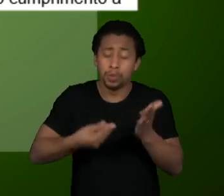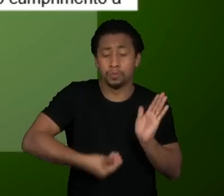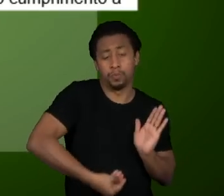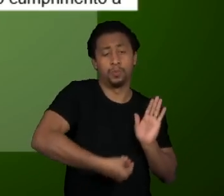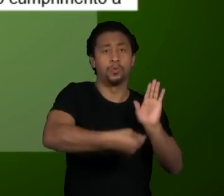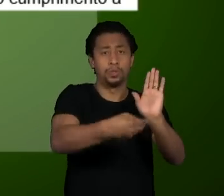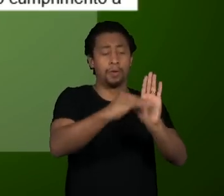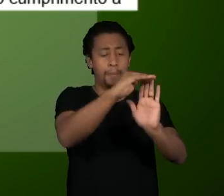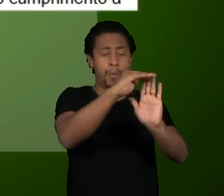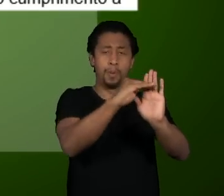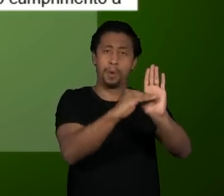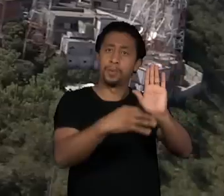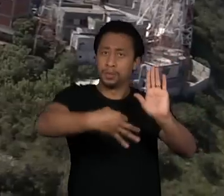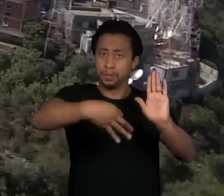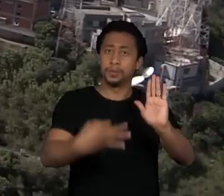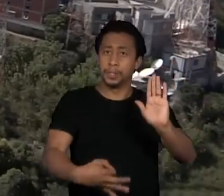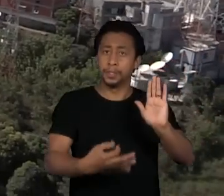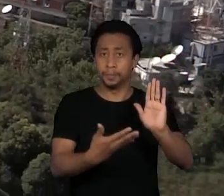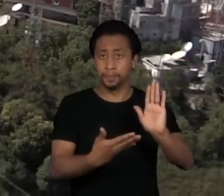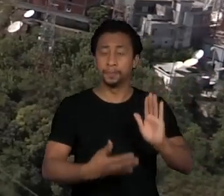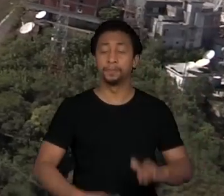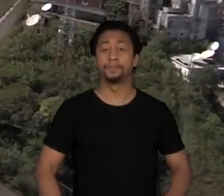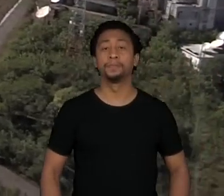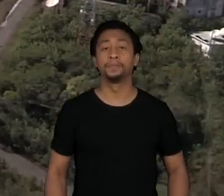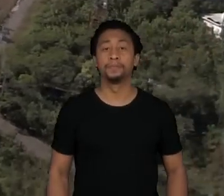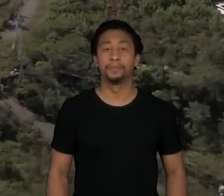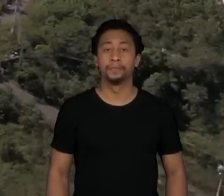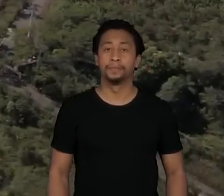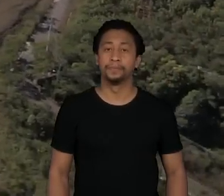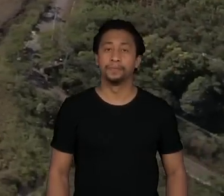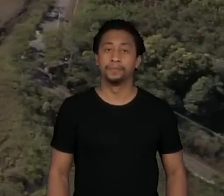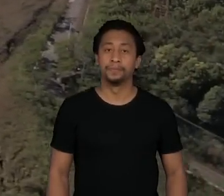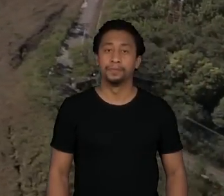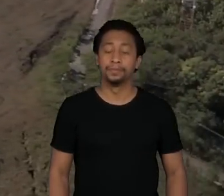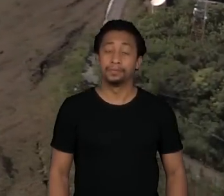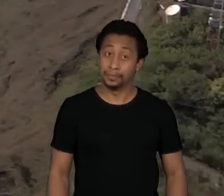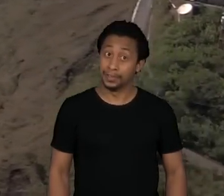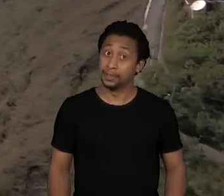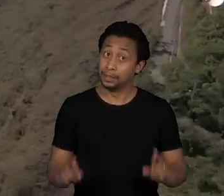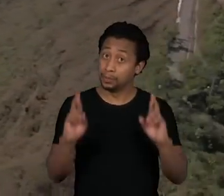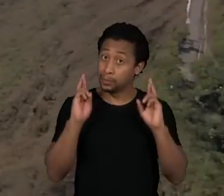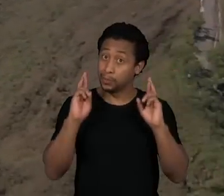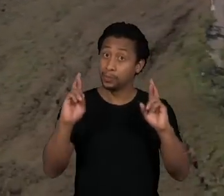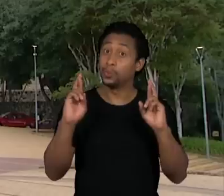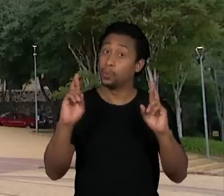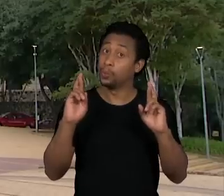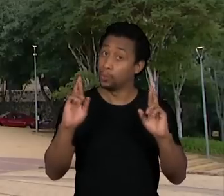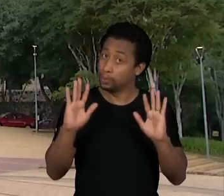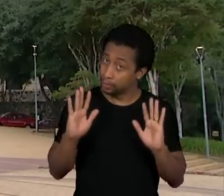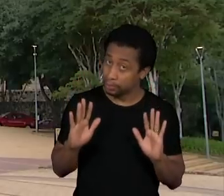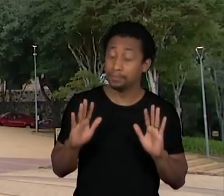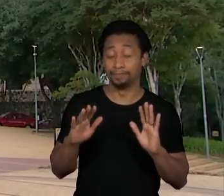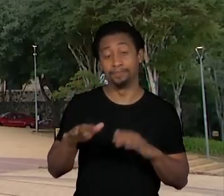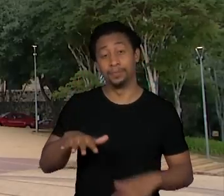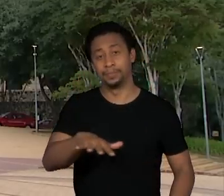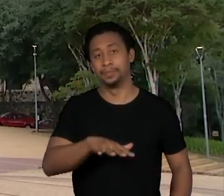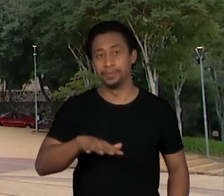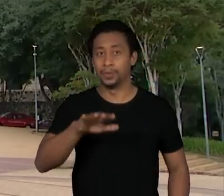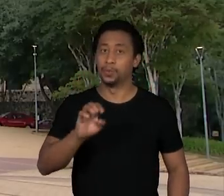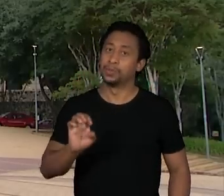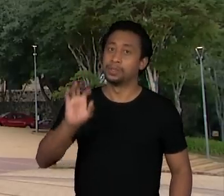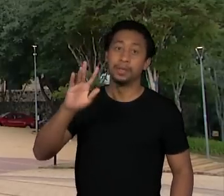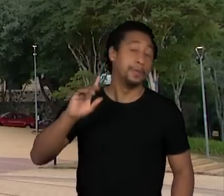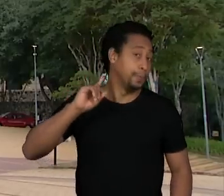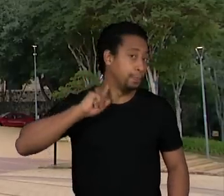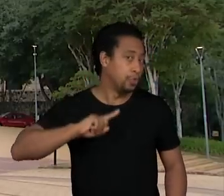cumprimento às normas. Nós esperamos que o Estado de Minas Gerais e todos